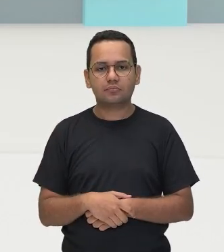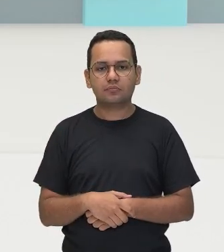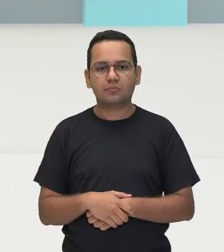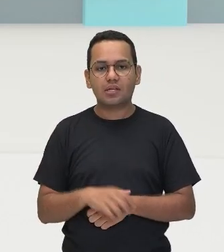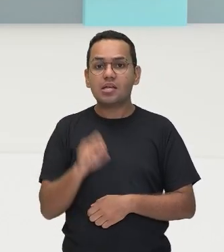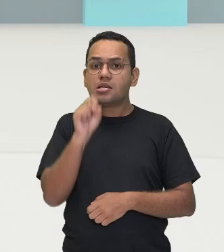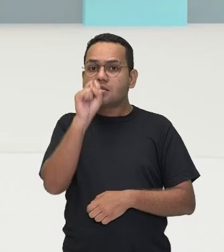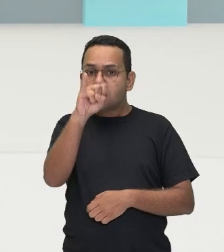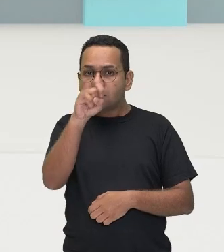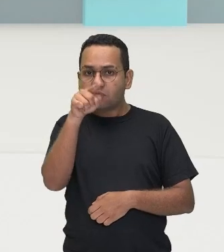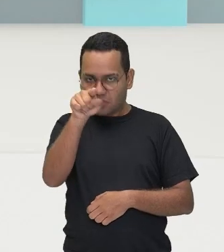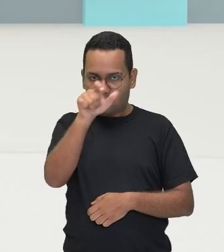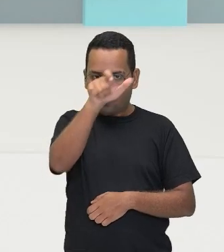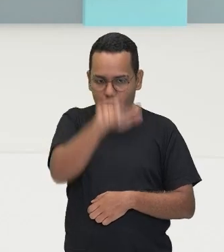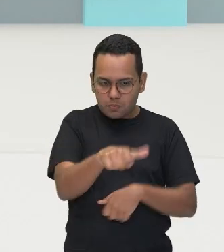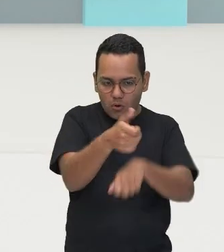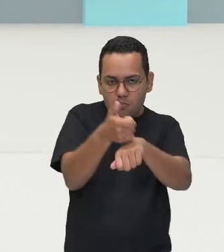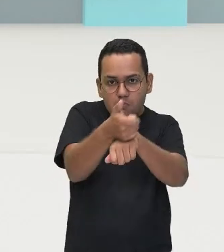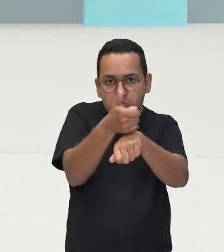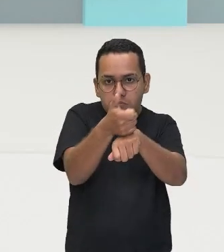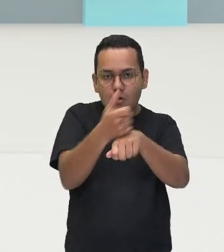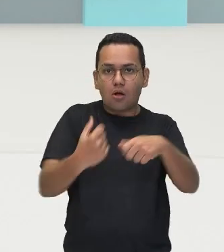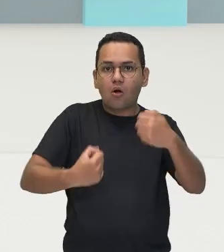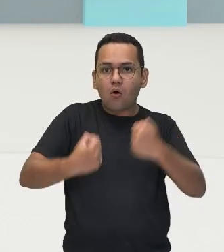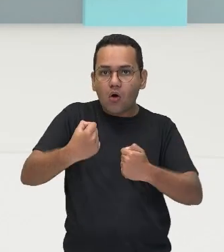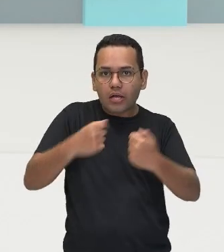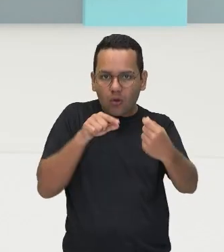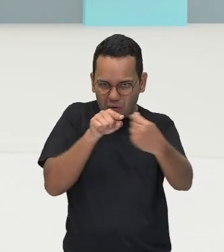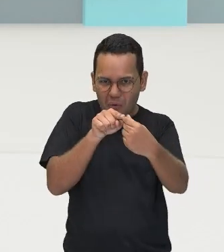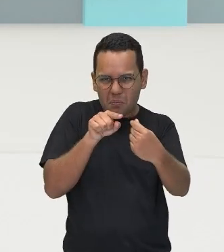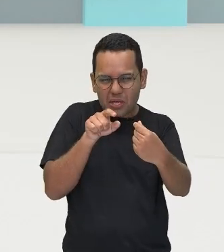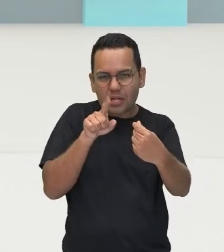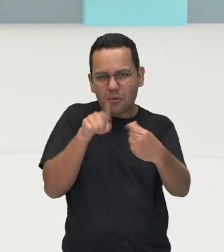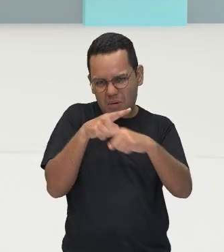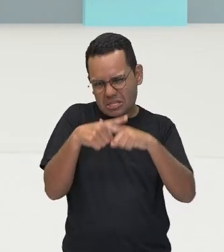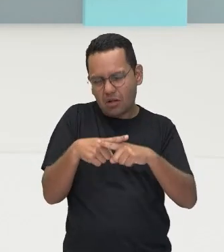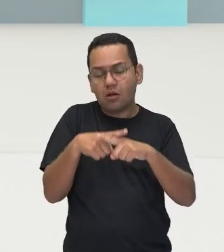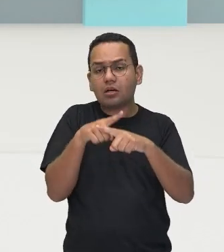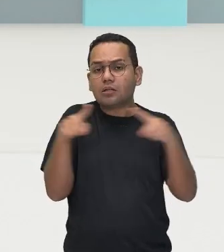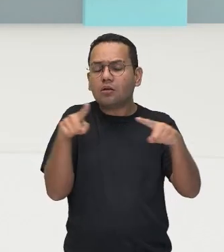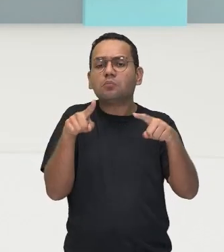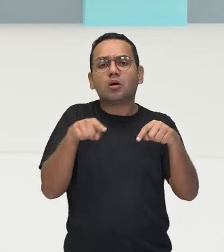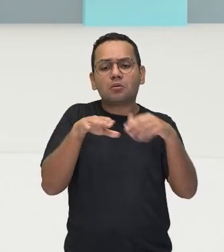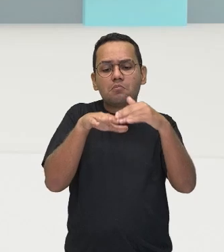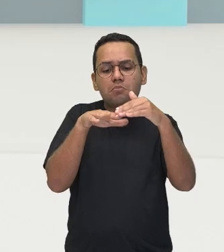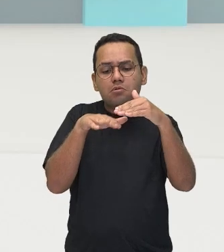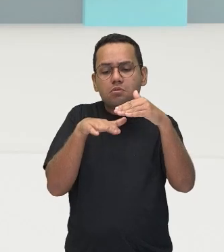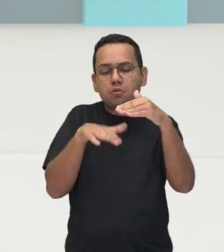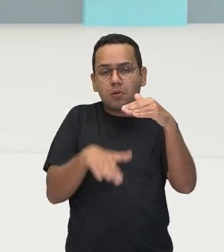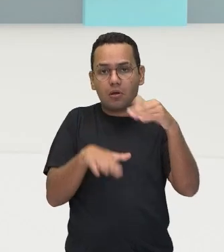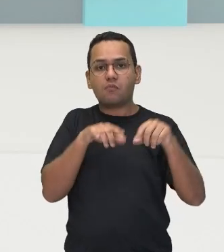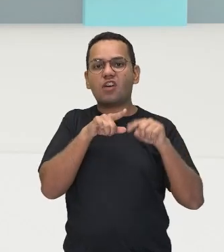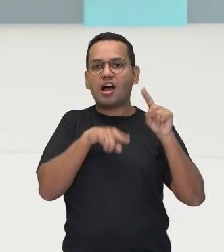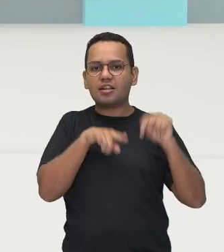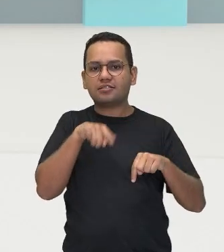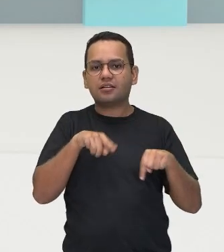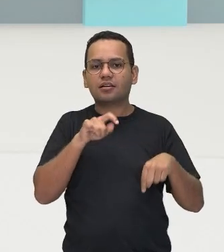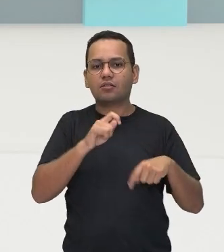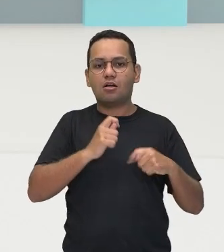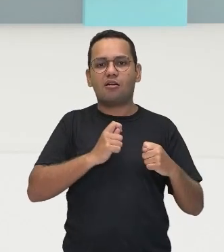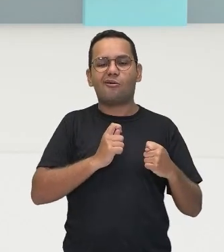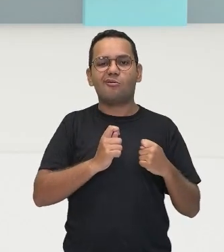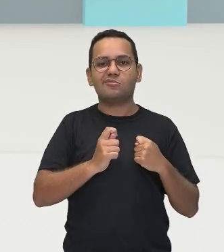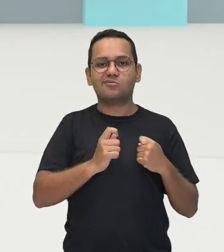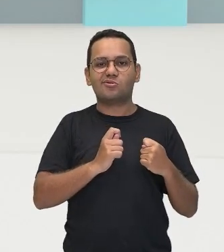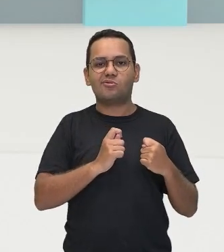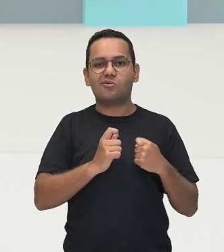bem baixinha, né? Não vai ficar, não vai parar, mas vai ter uma frequência bem baixa. Isso é muito bom. Isso quer dizer o quê? Que o seu coração está conseguindo